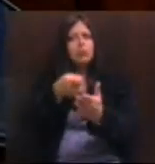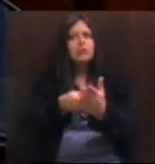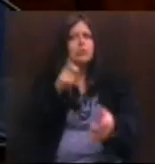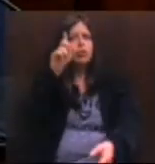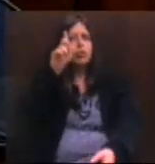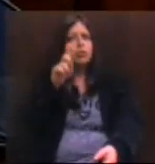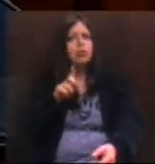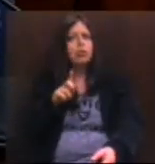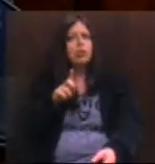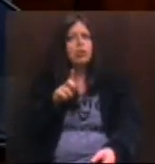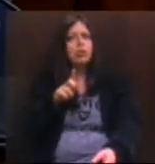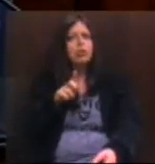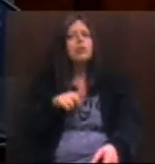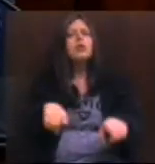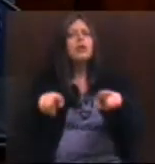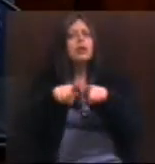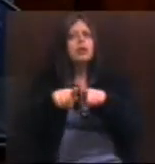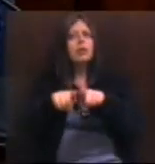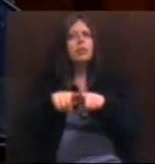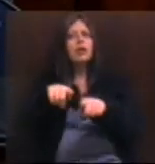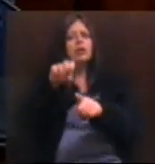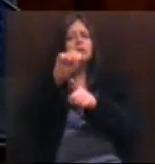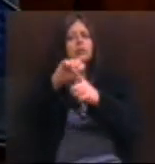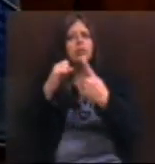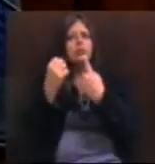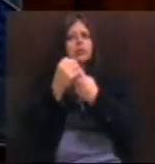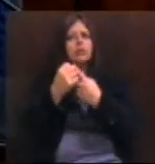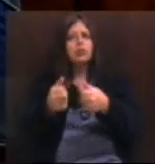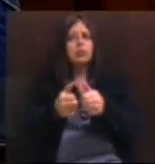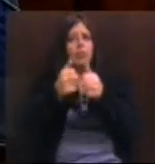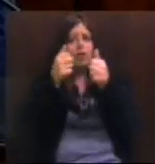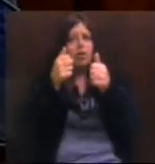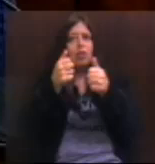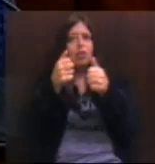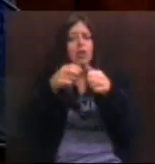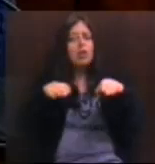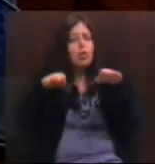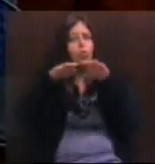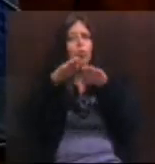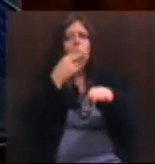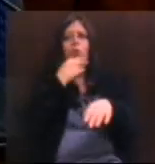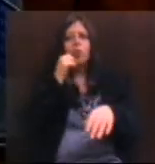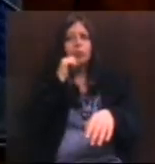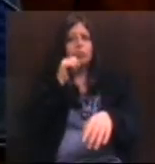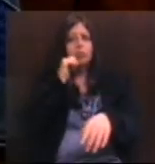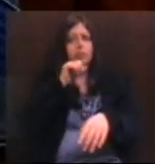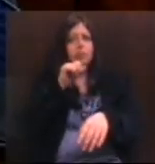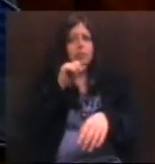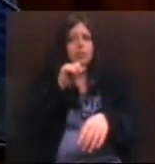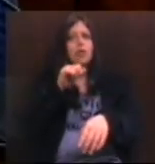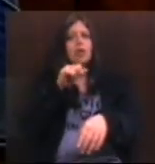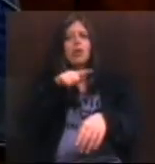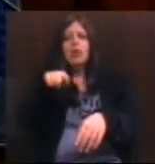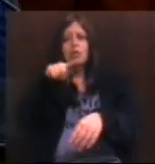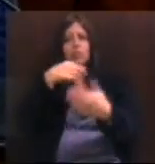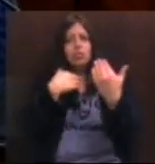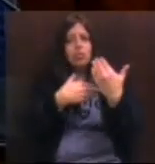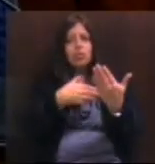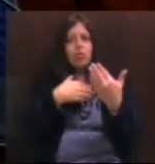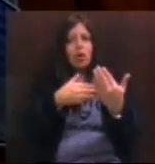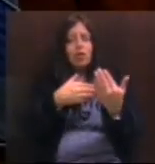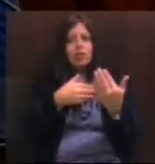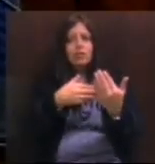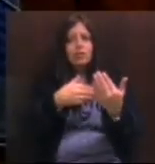seus e que lutam por uma sociedade melhor, igual para homens e mulheres. Esses jovens e essa